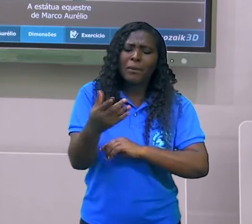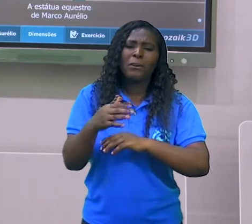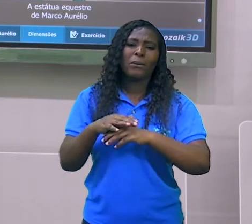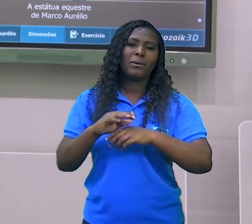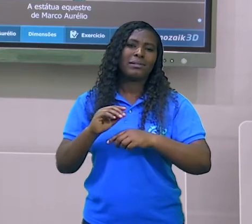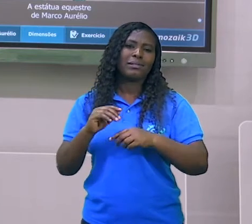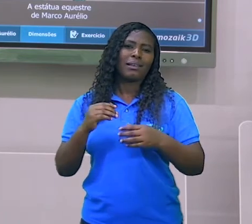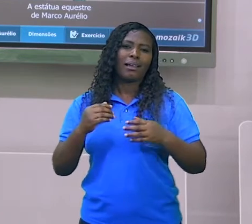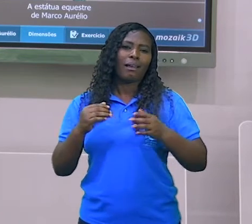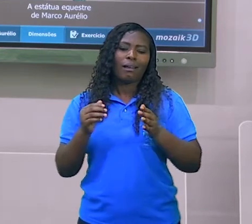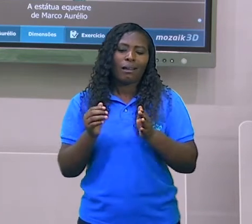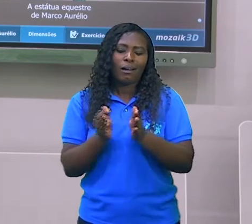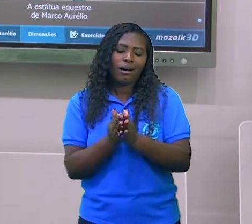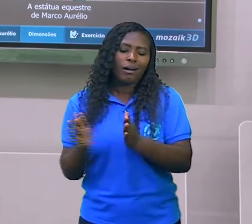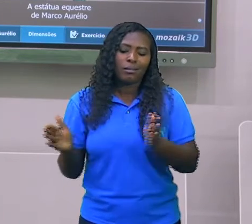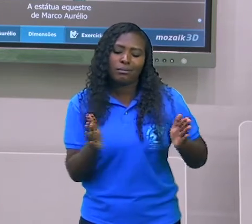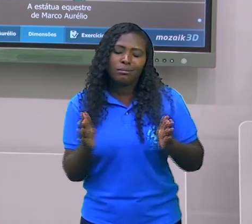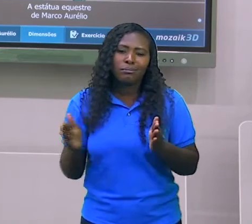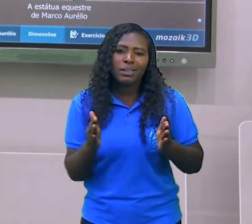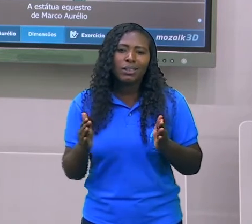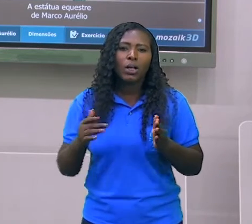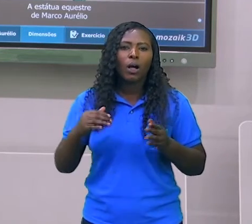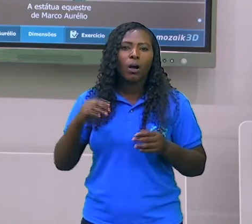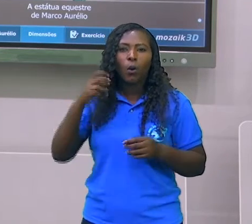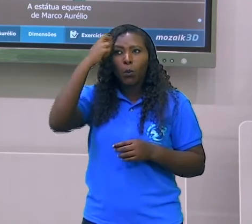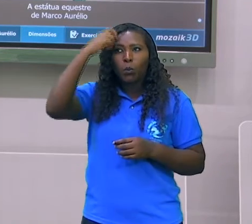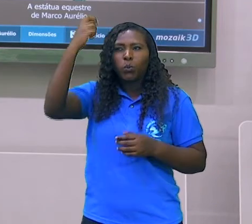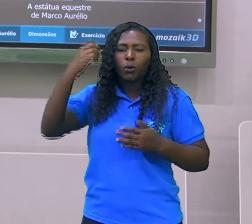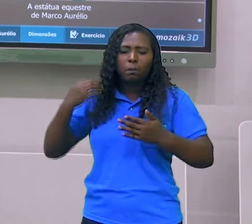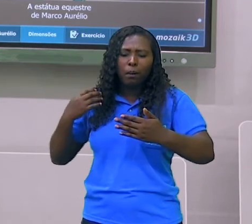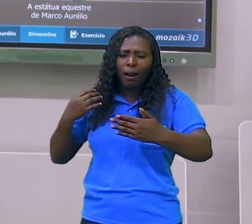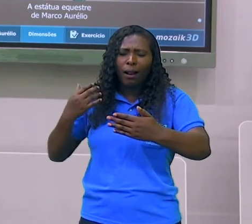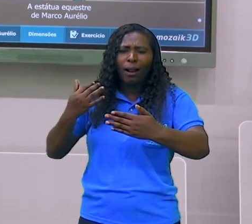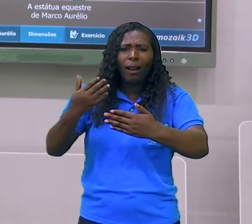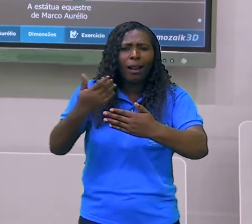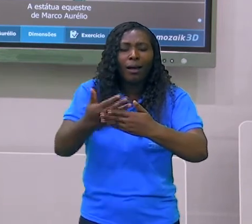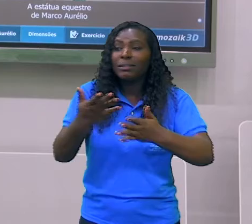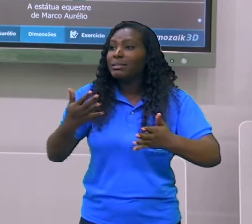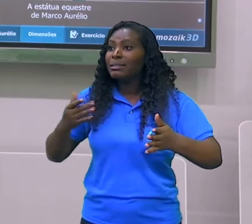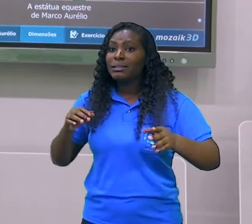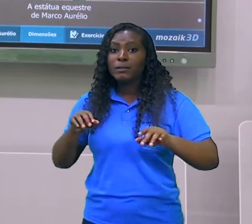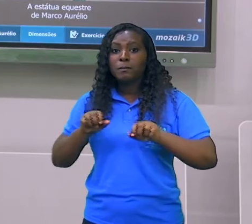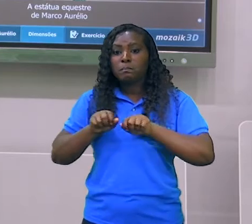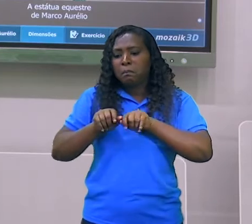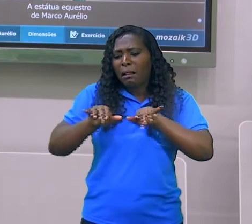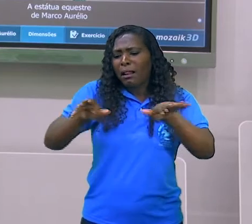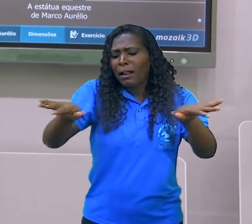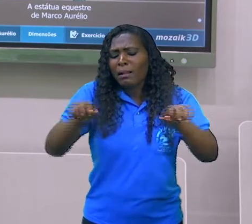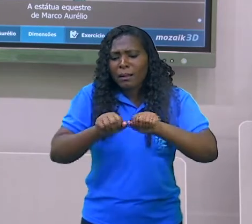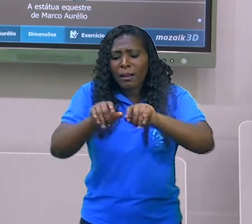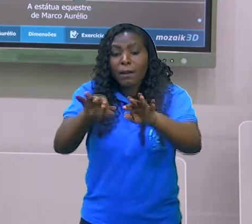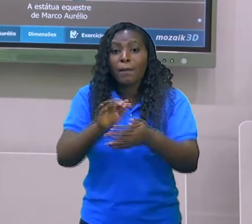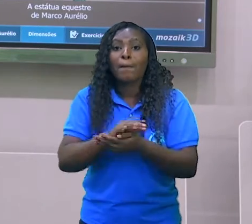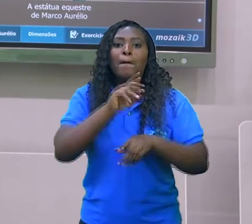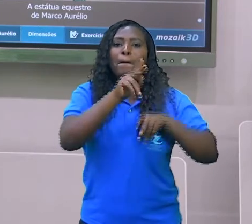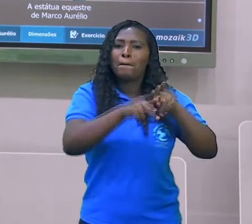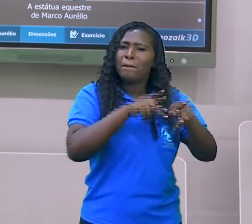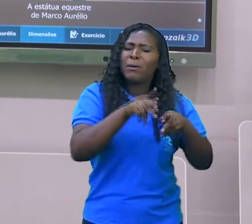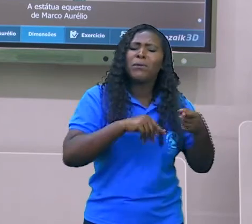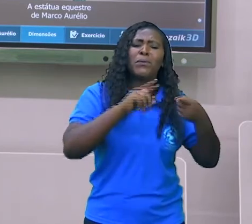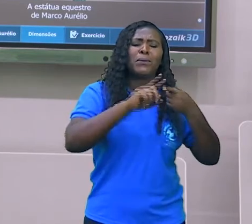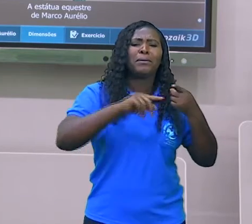helenística, uma fusão de diversas sociedades e culturas, grecos, gregos, peças,